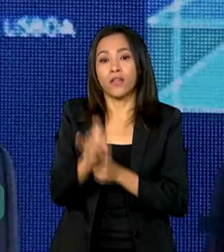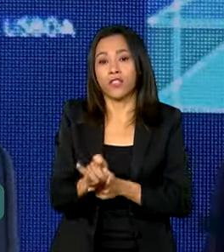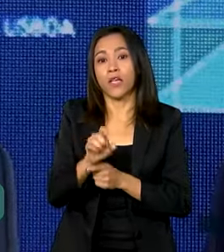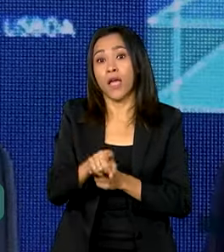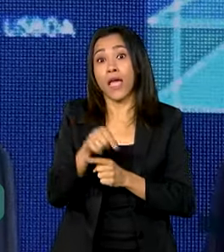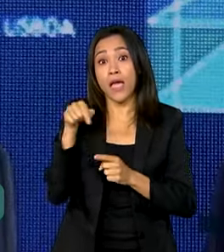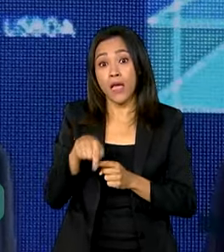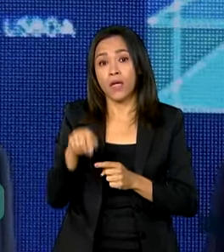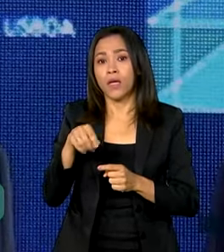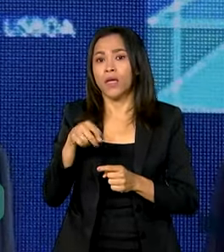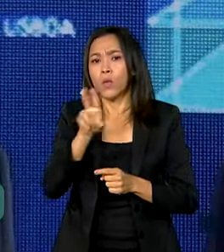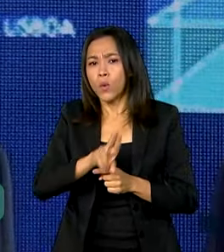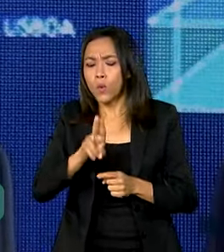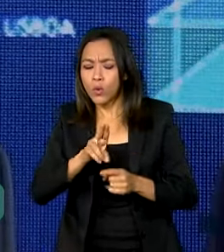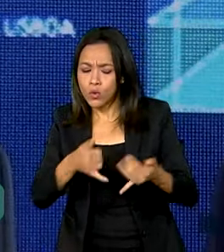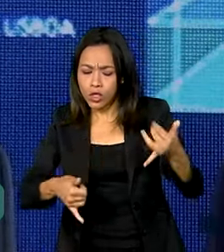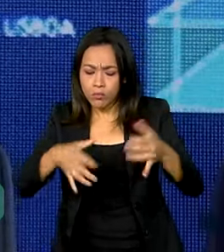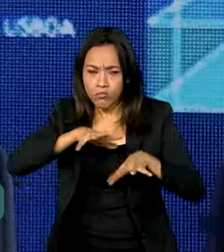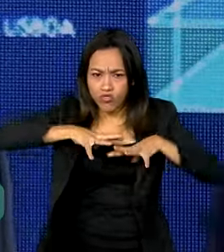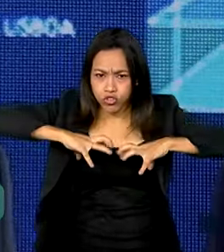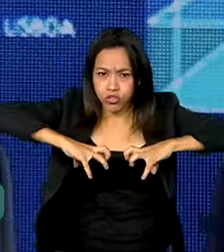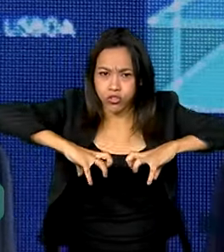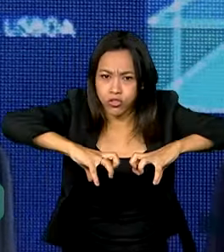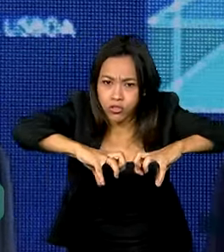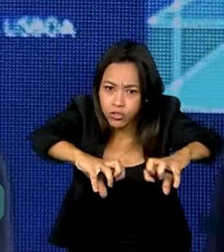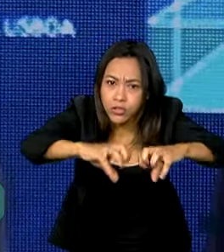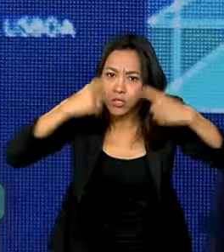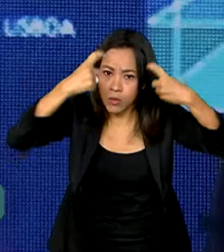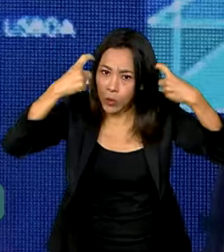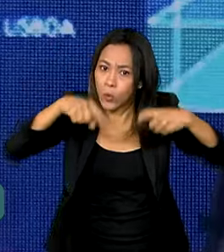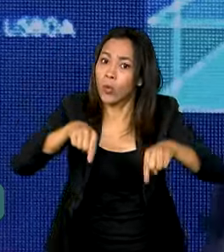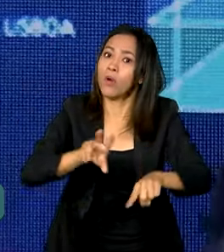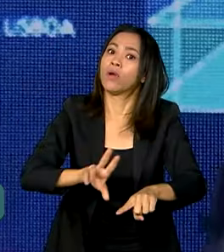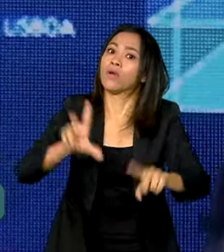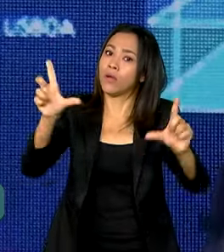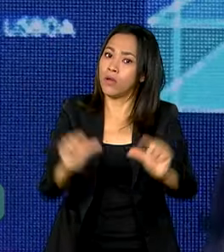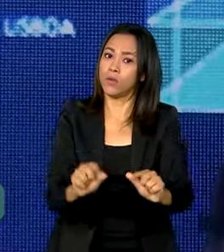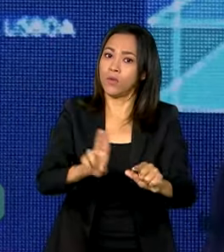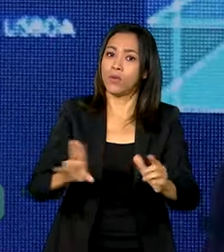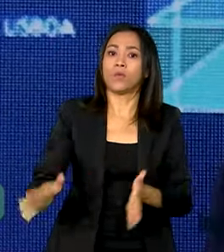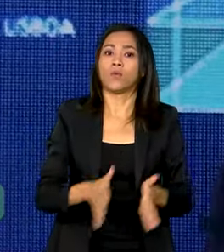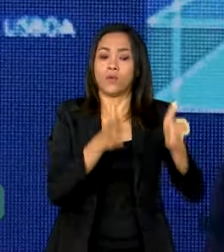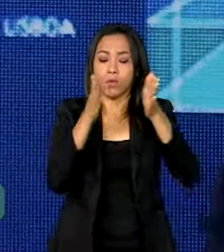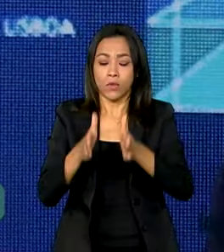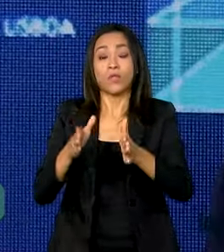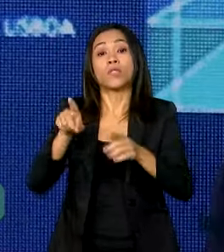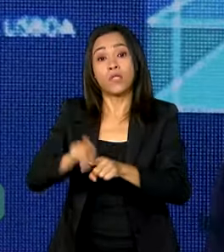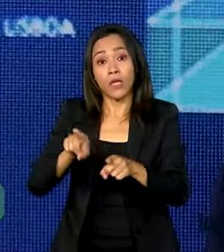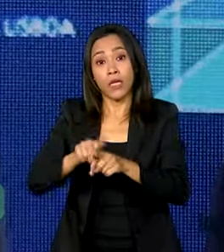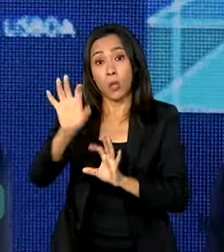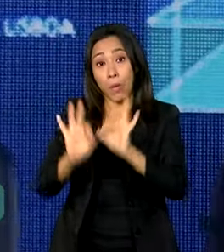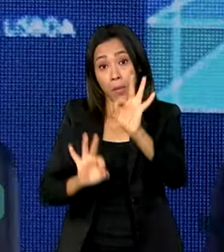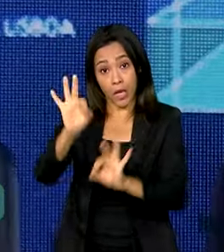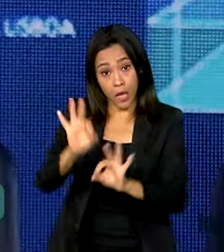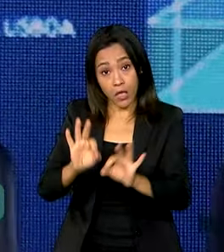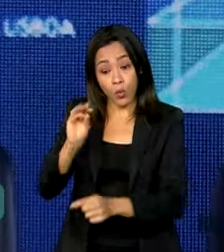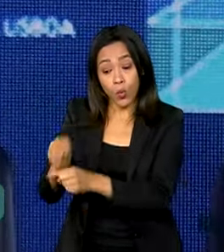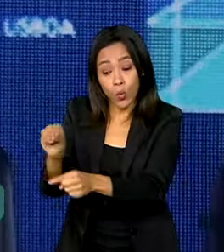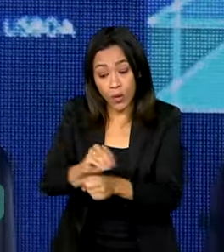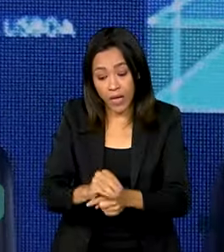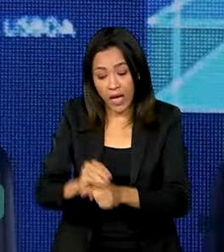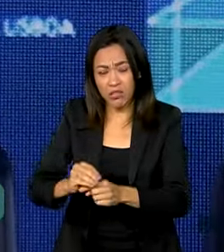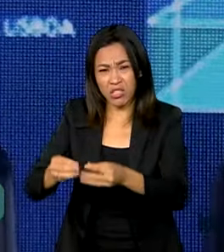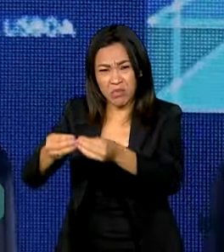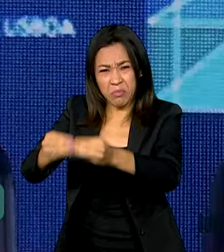plano safra que recupera pastagens, solo degradado. Tem o plano... Nós temos 80